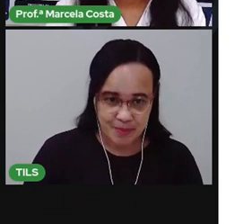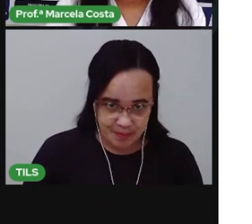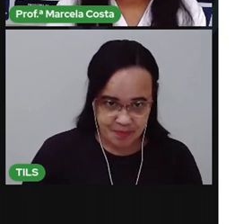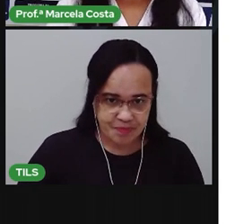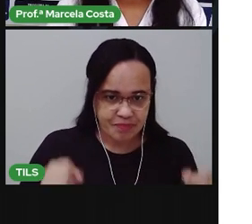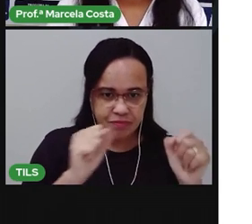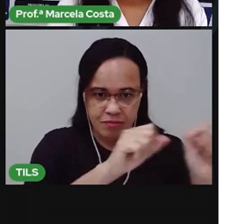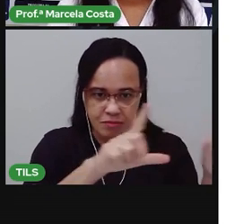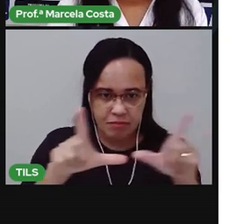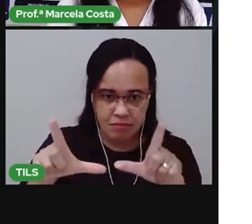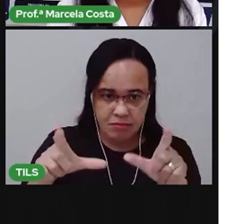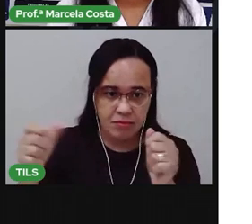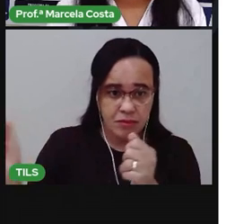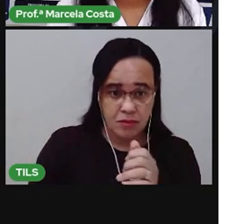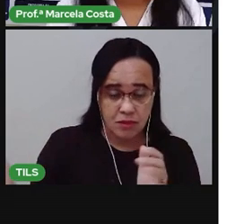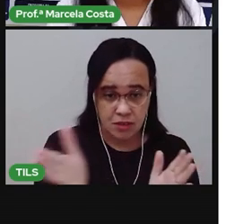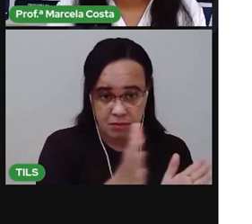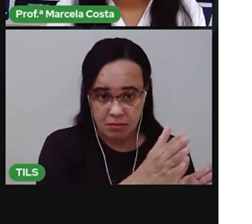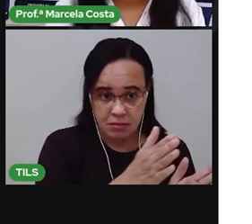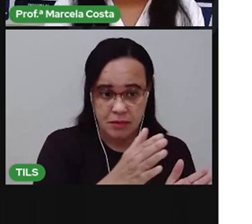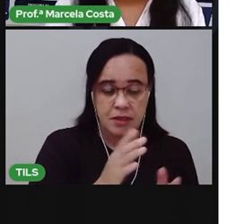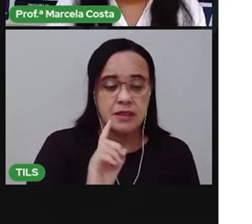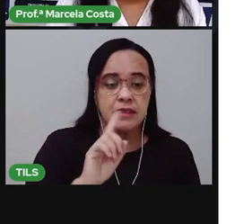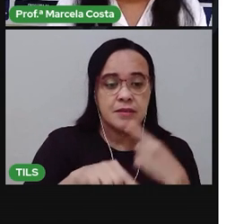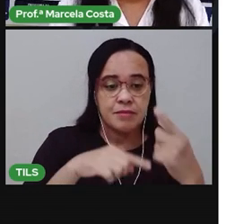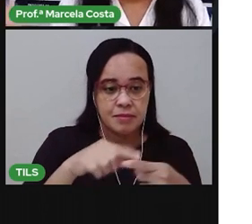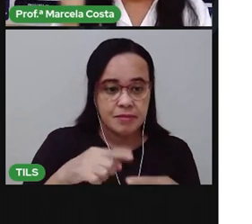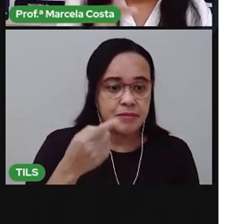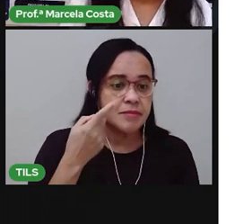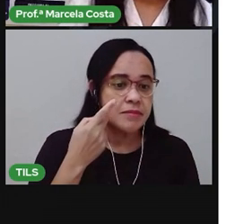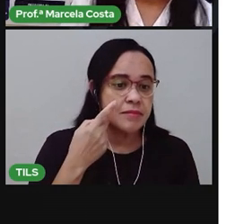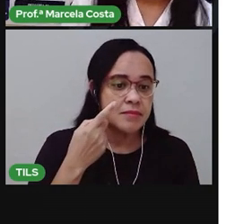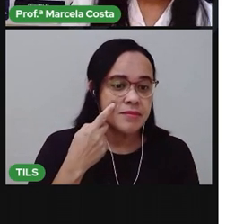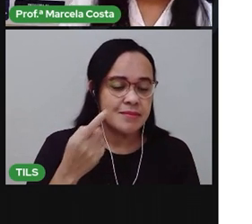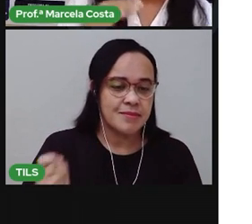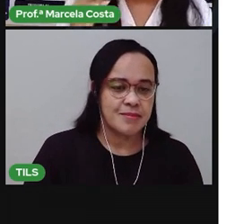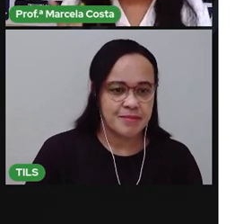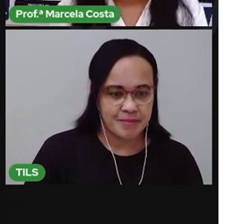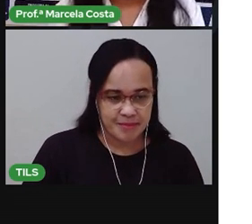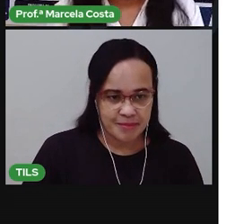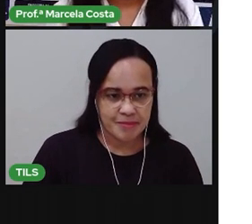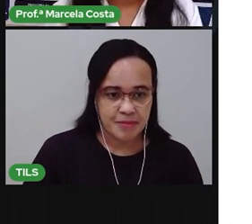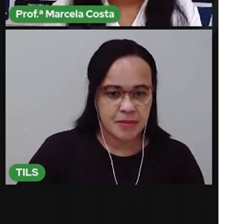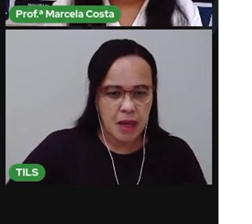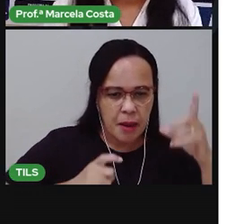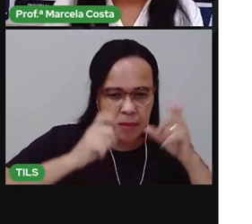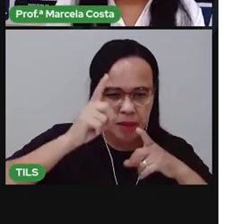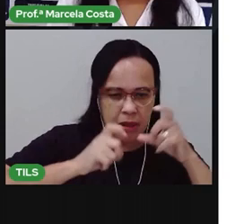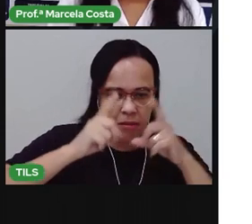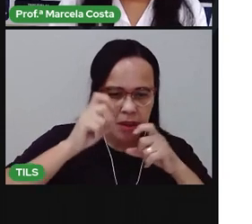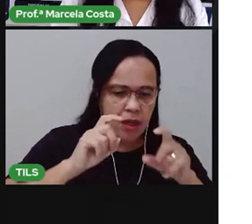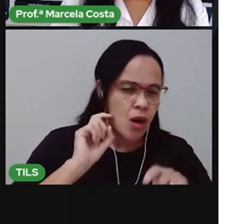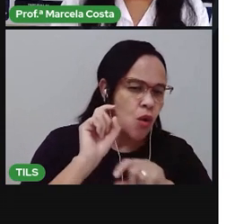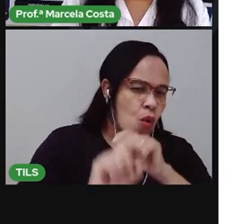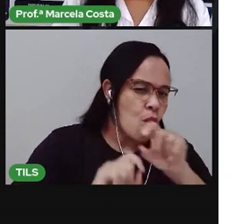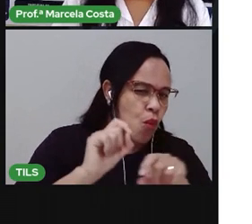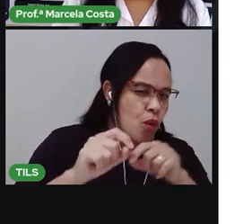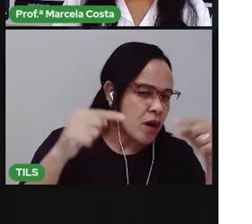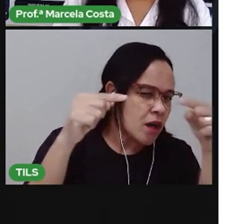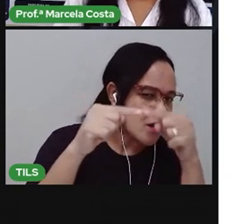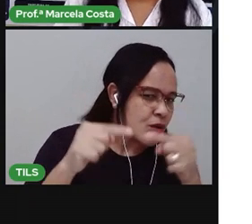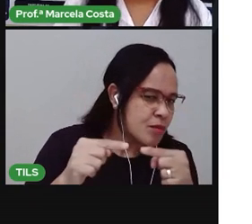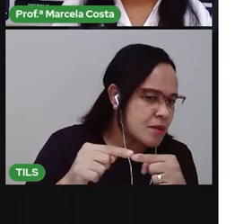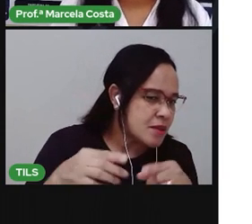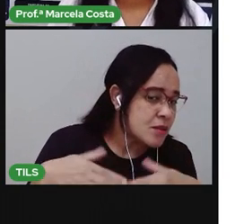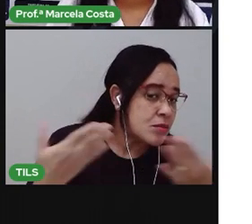aqui um momento a apresentação. Vou fazer a mímica e você tenta adivinhar de novo, tá? Vamos